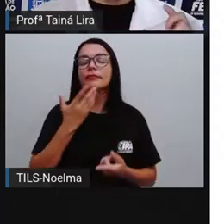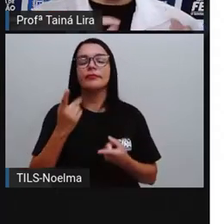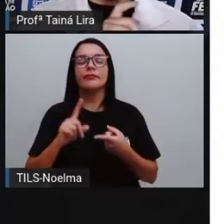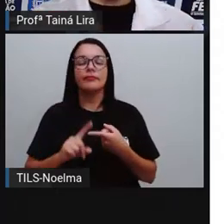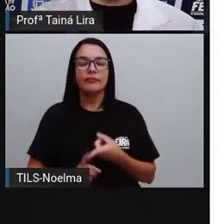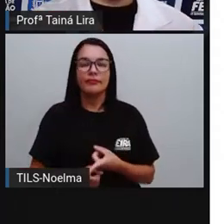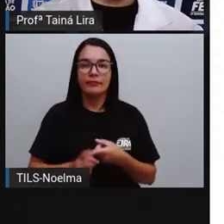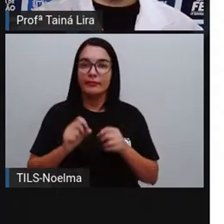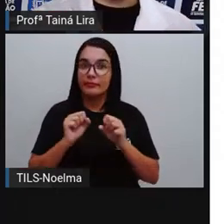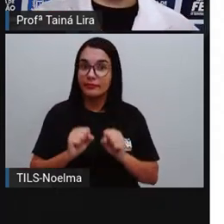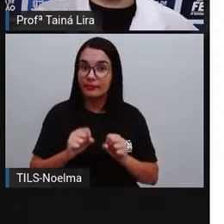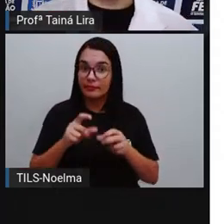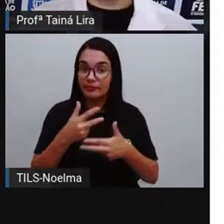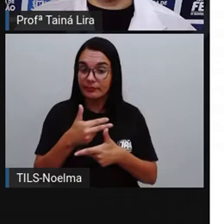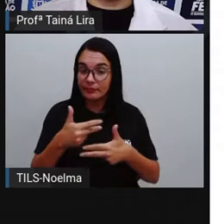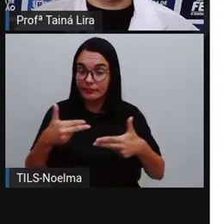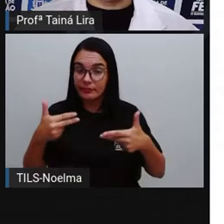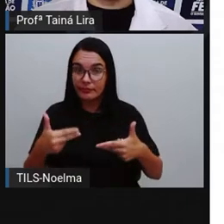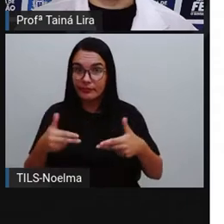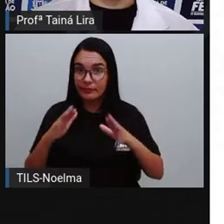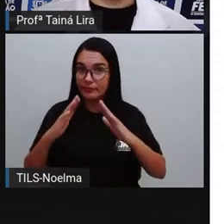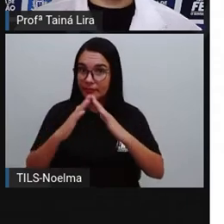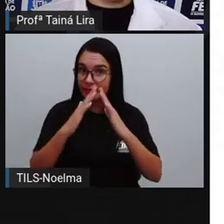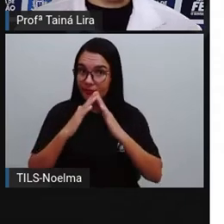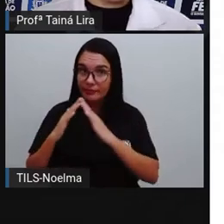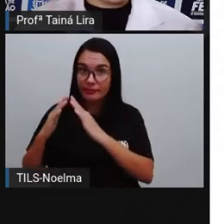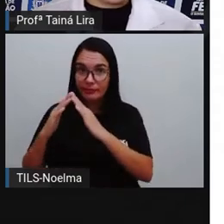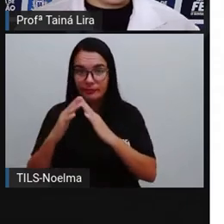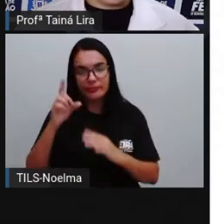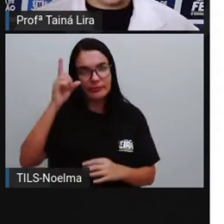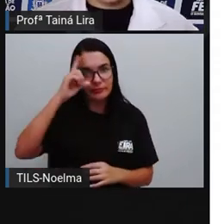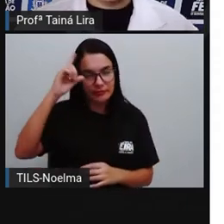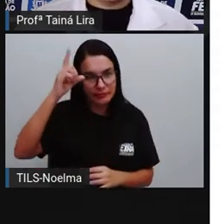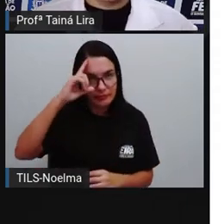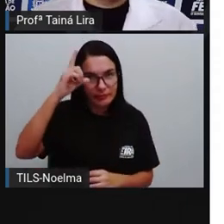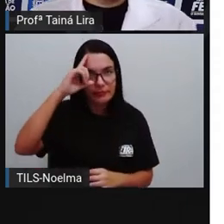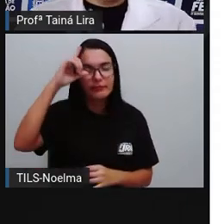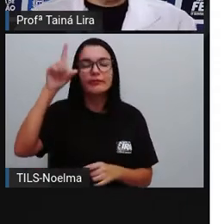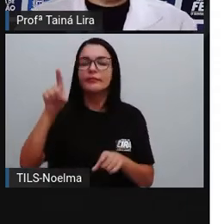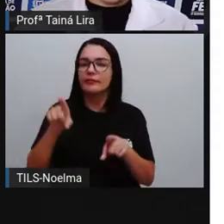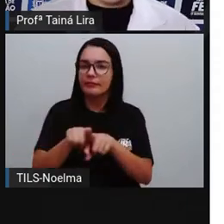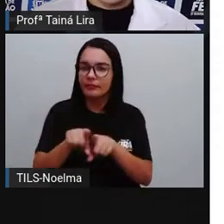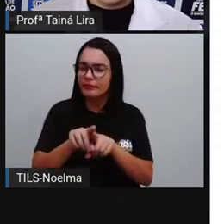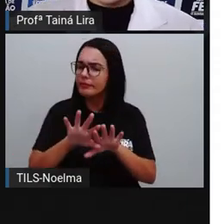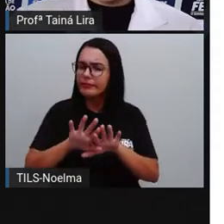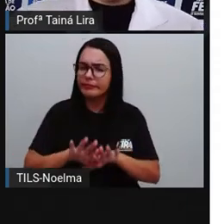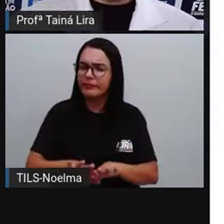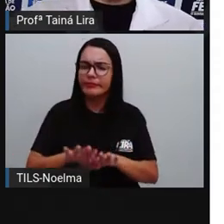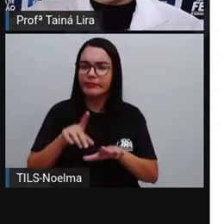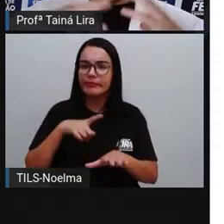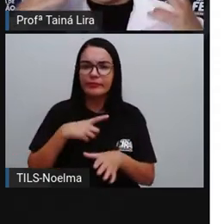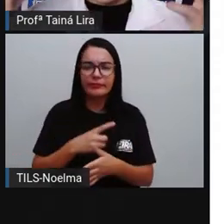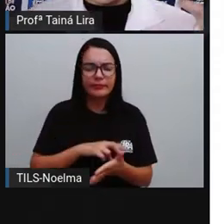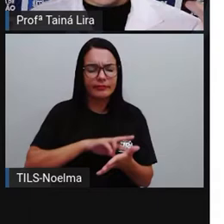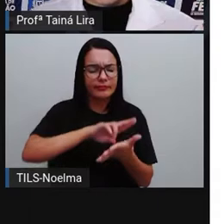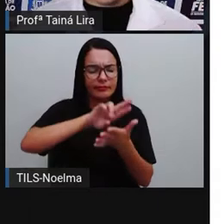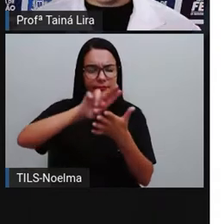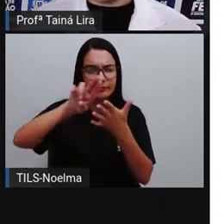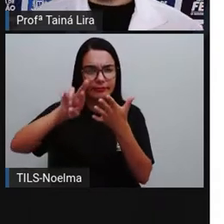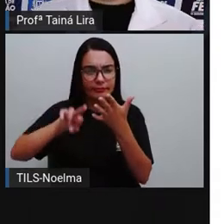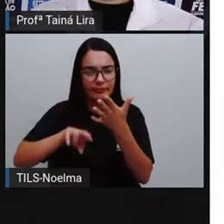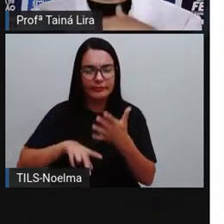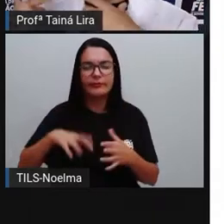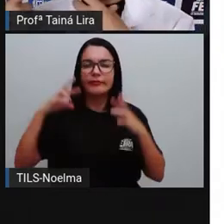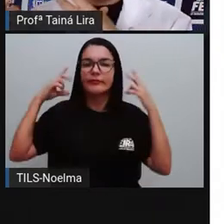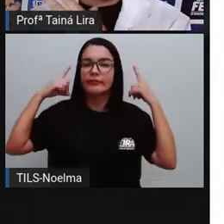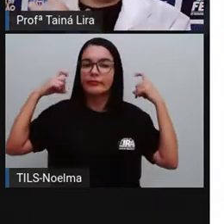Com utensílios que nós usamos aí no nosso cotidiano, enfim. Existem vários tipos de sons,